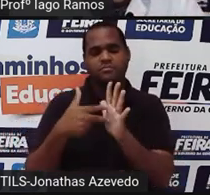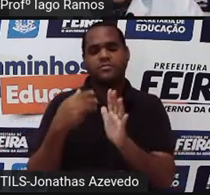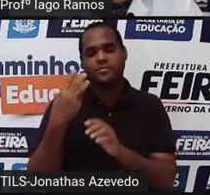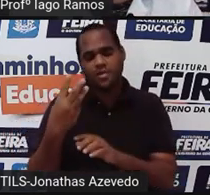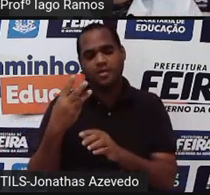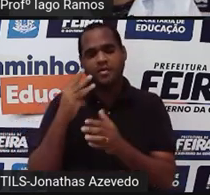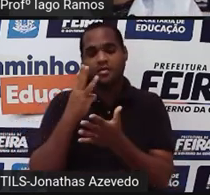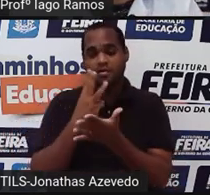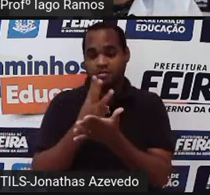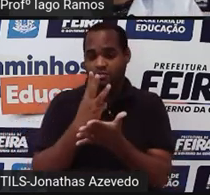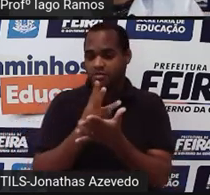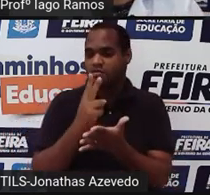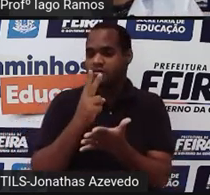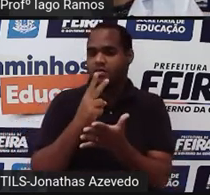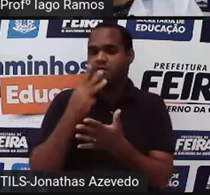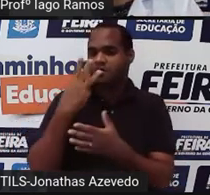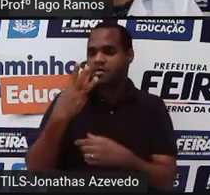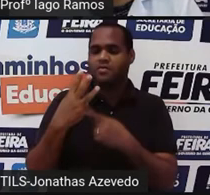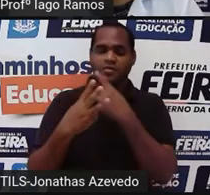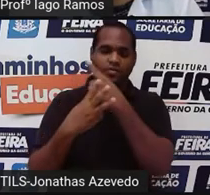3 elevado a 1 dá 3 mesmo.